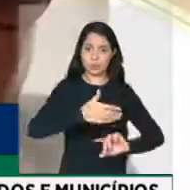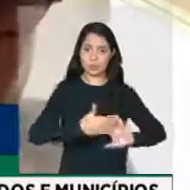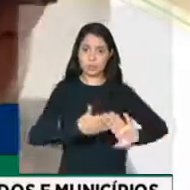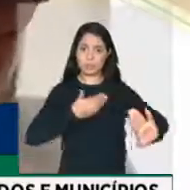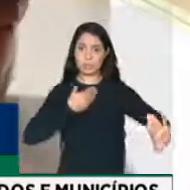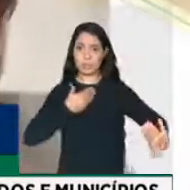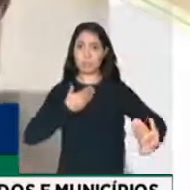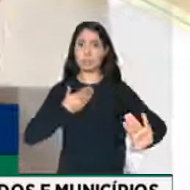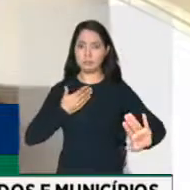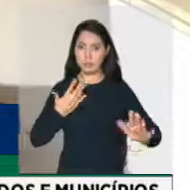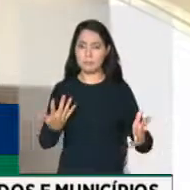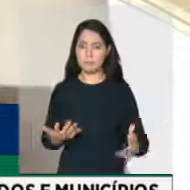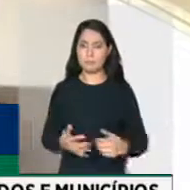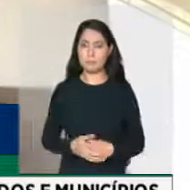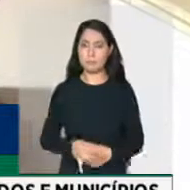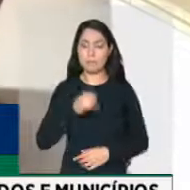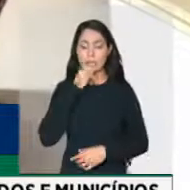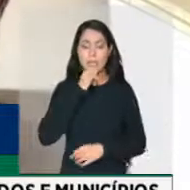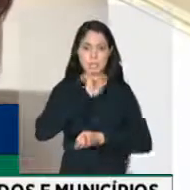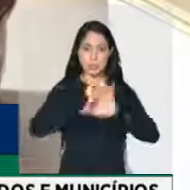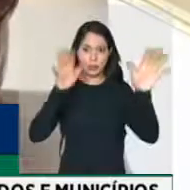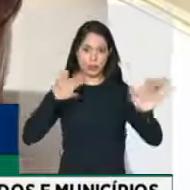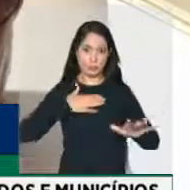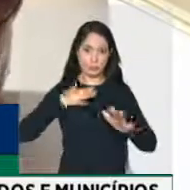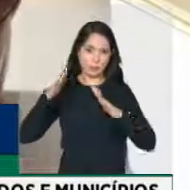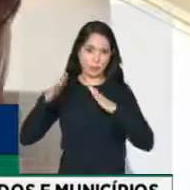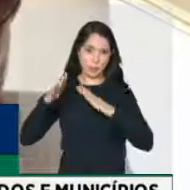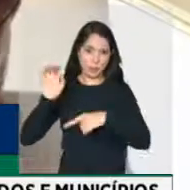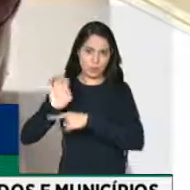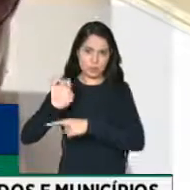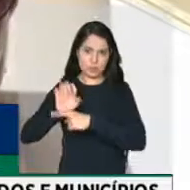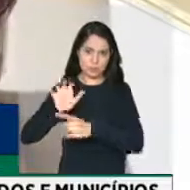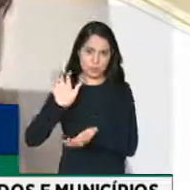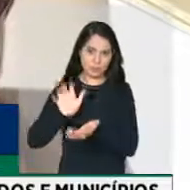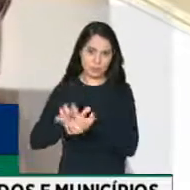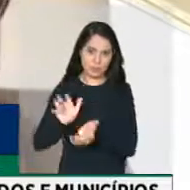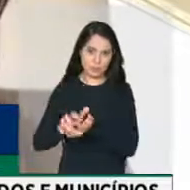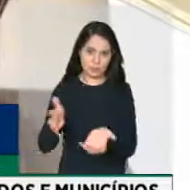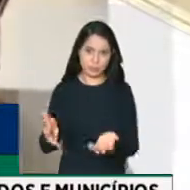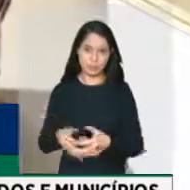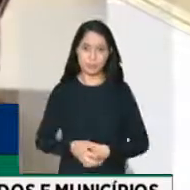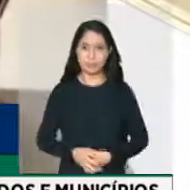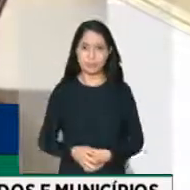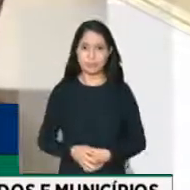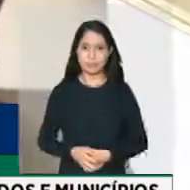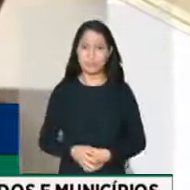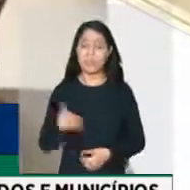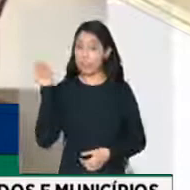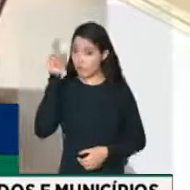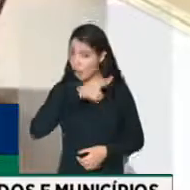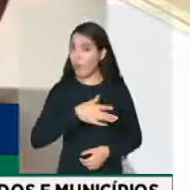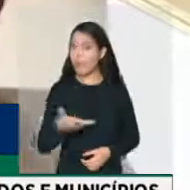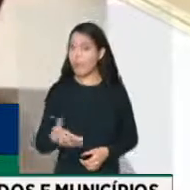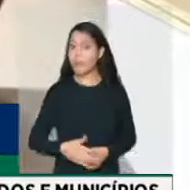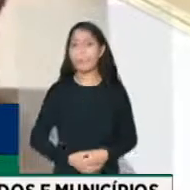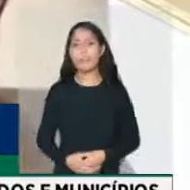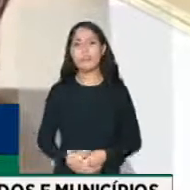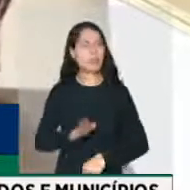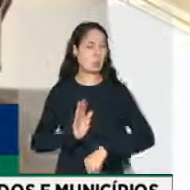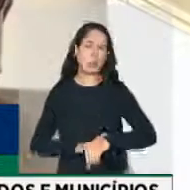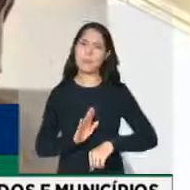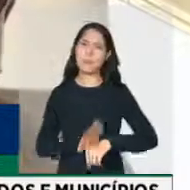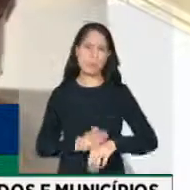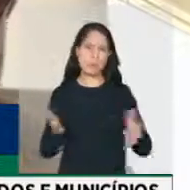fechamento, como no meu estado de Pernambuco está acontecendo de uma forma intensa. Então, não é o